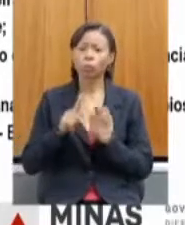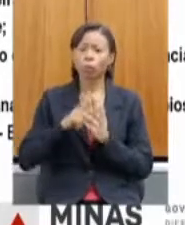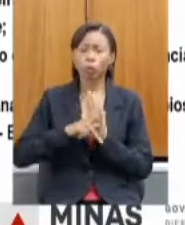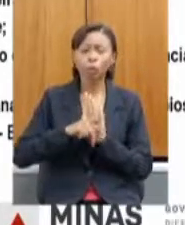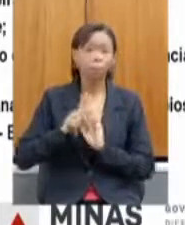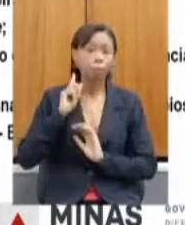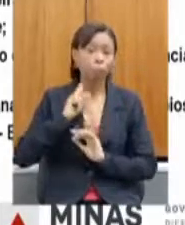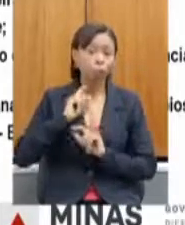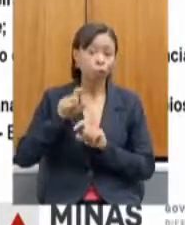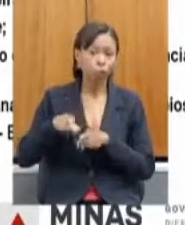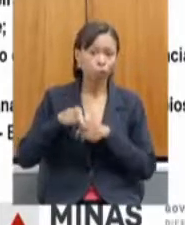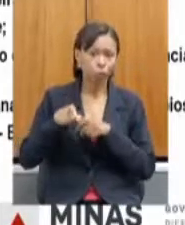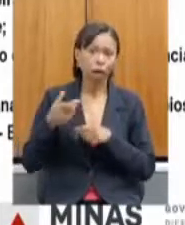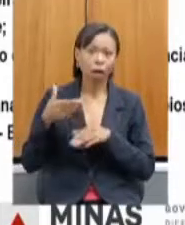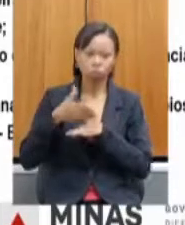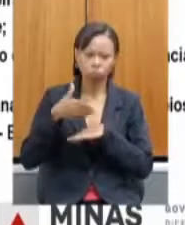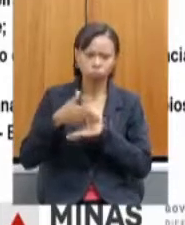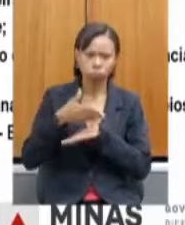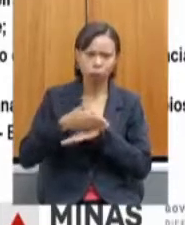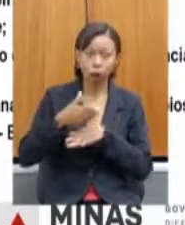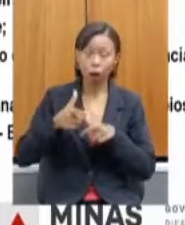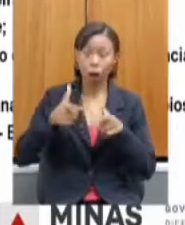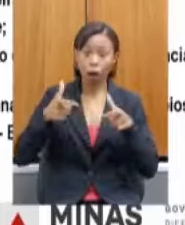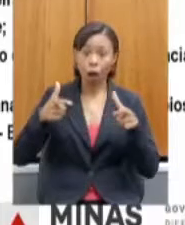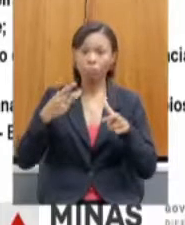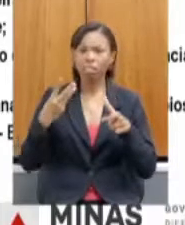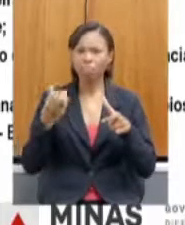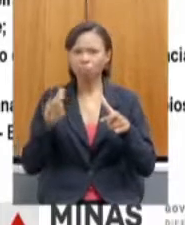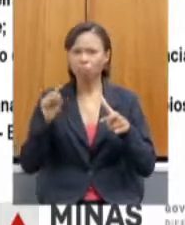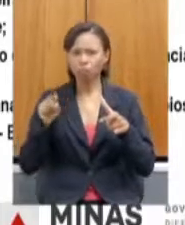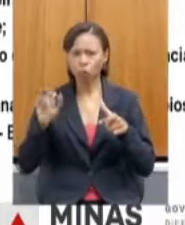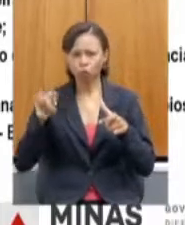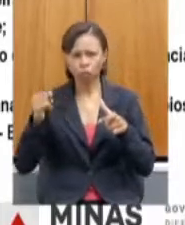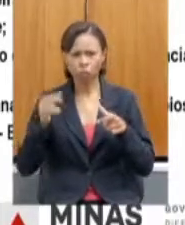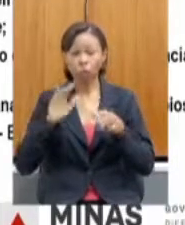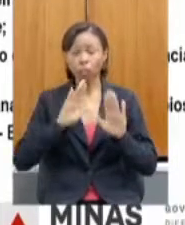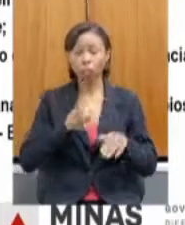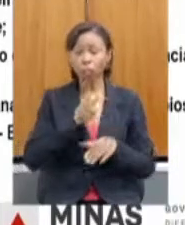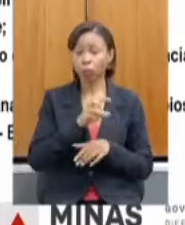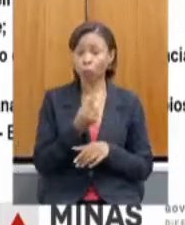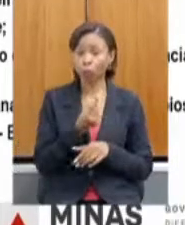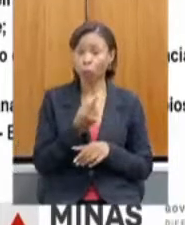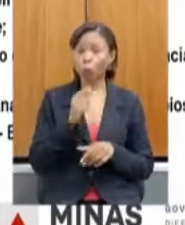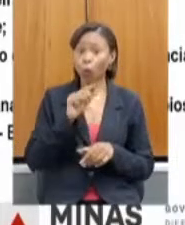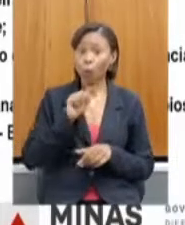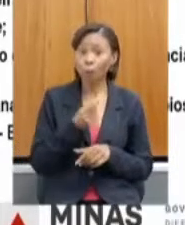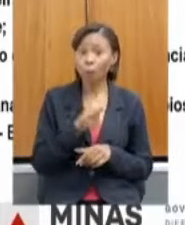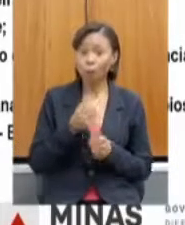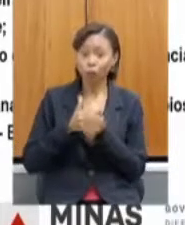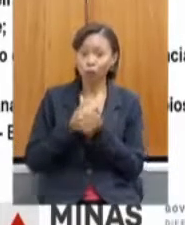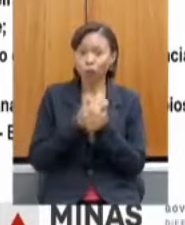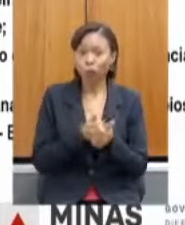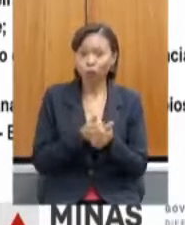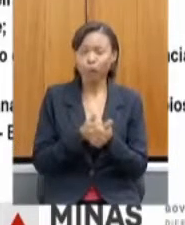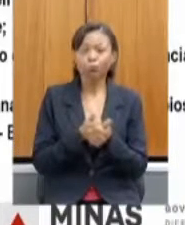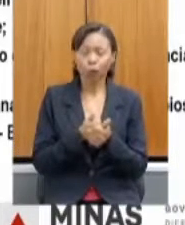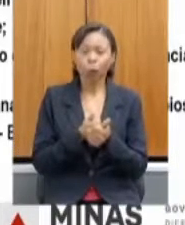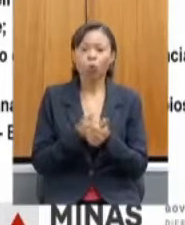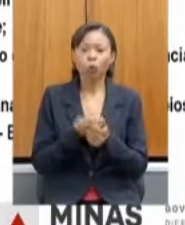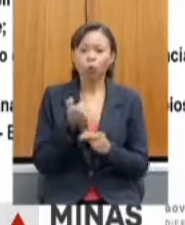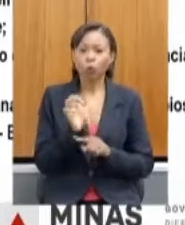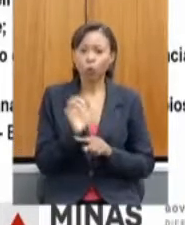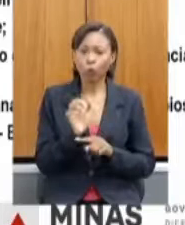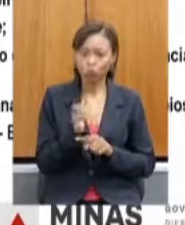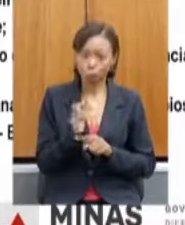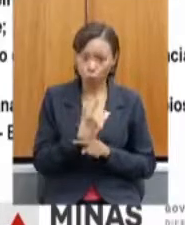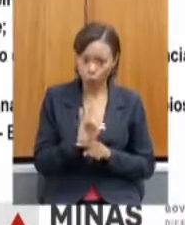bastante o seu acesso, eram 36 mil em janeiro, já temos 51 mil seguidores no canal do YouTube, a plataforma da